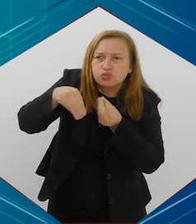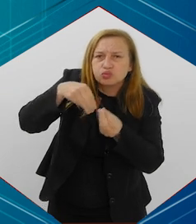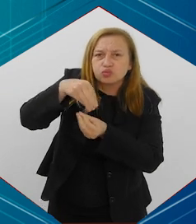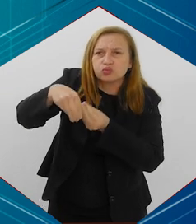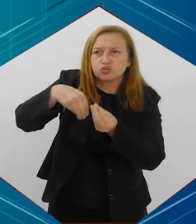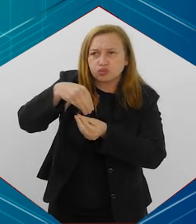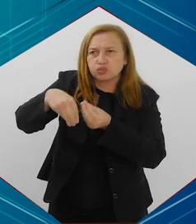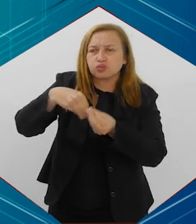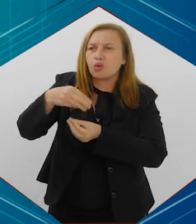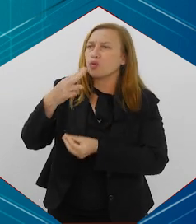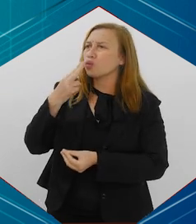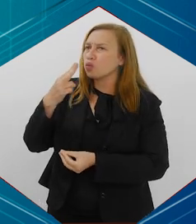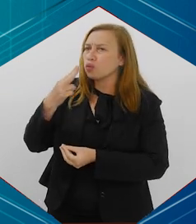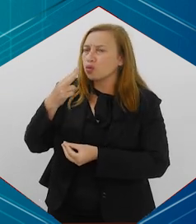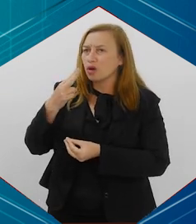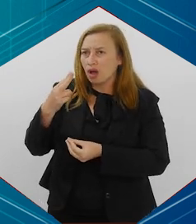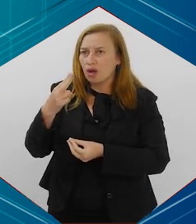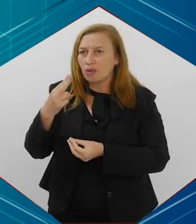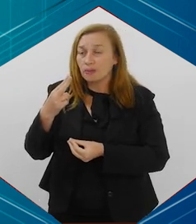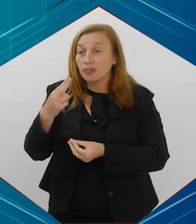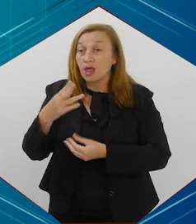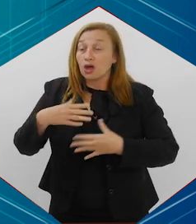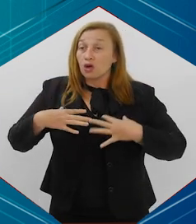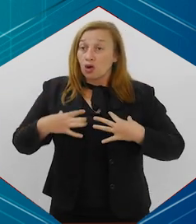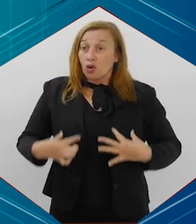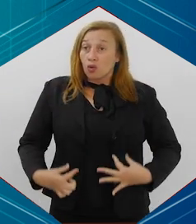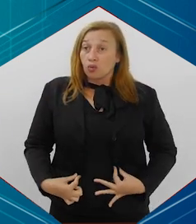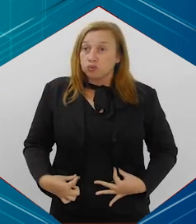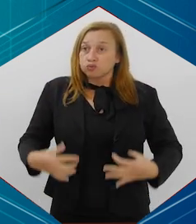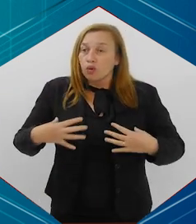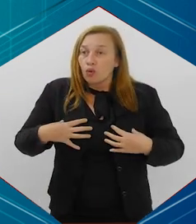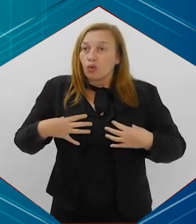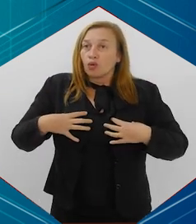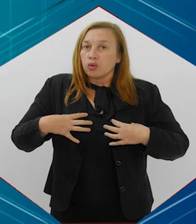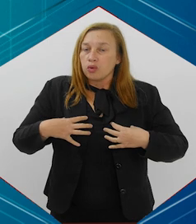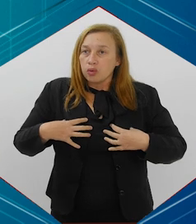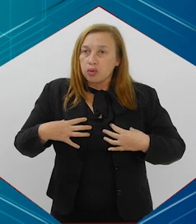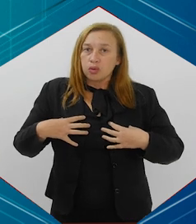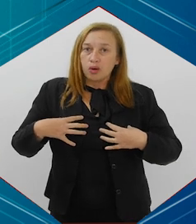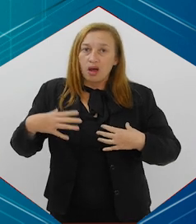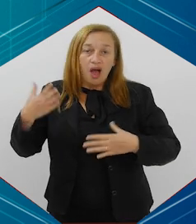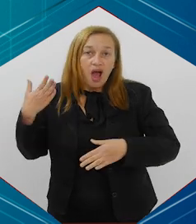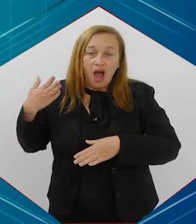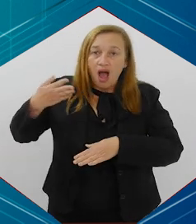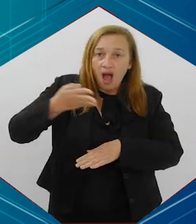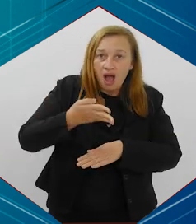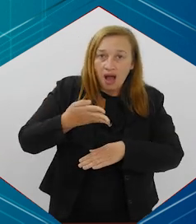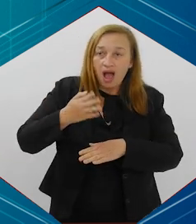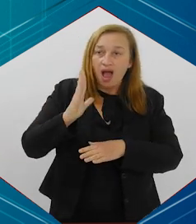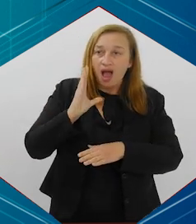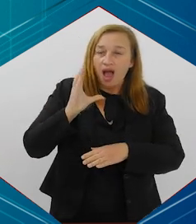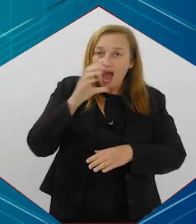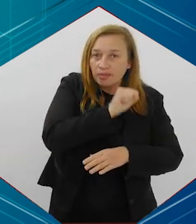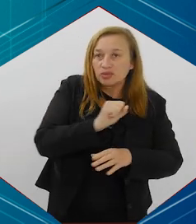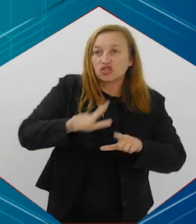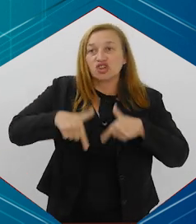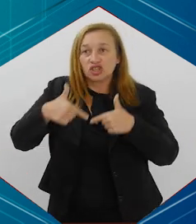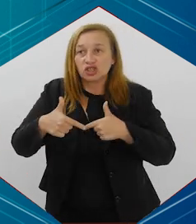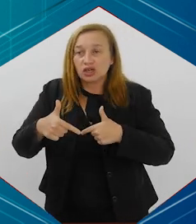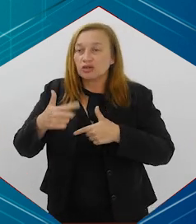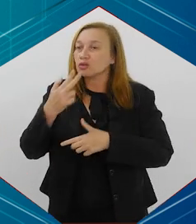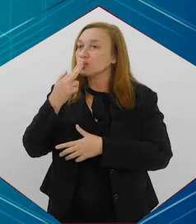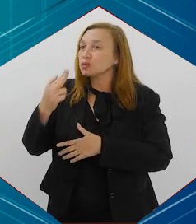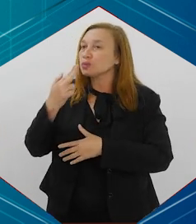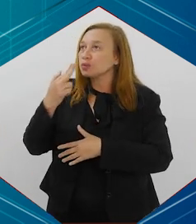e ele, na verdade, no pulmão é uma forma mais direta de atuação, né? Como ele é inalado,